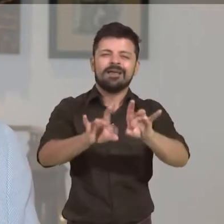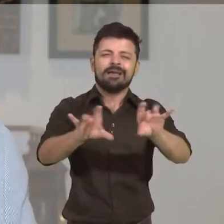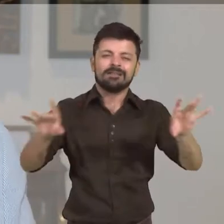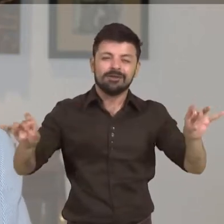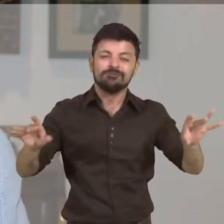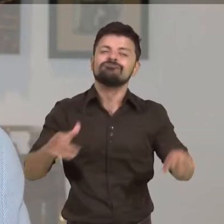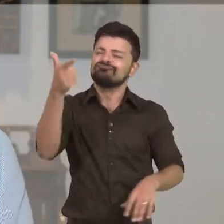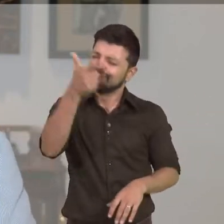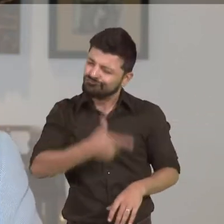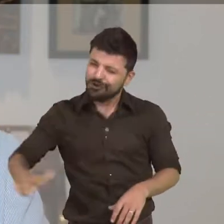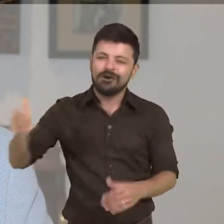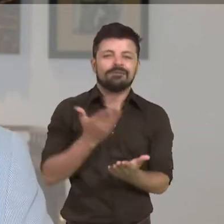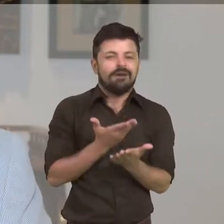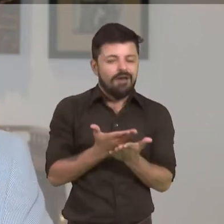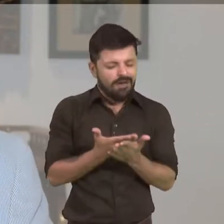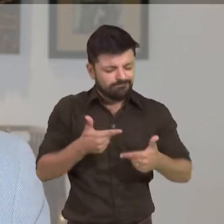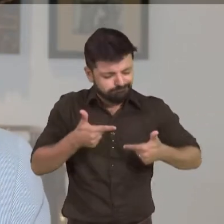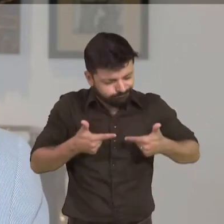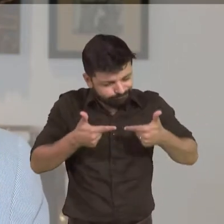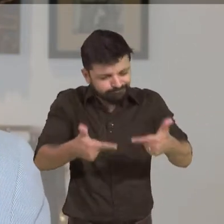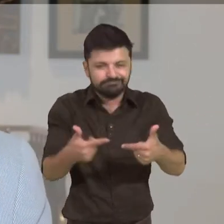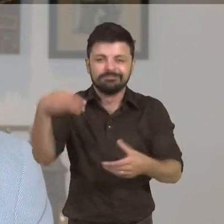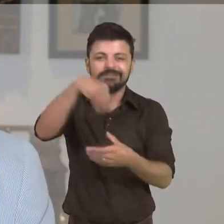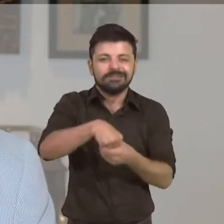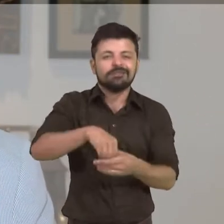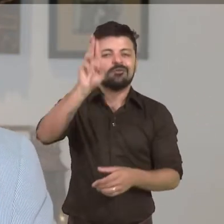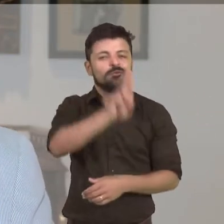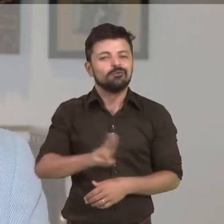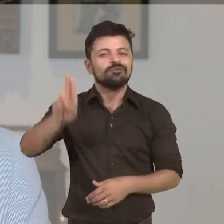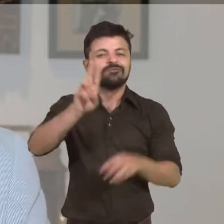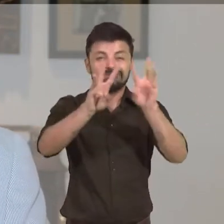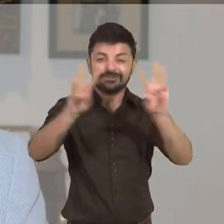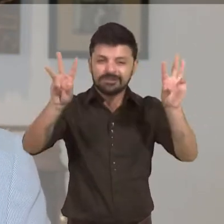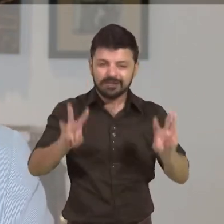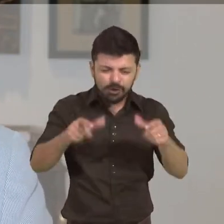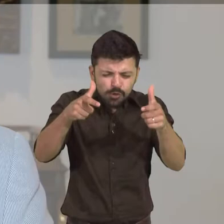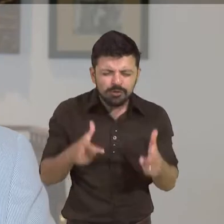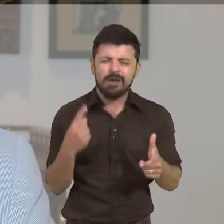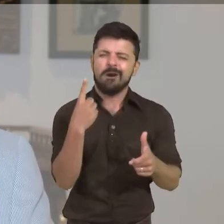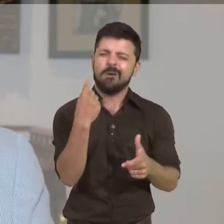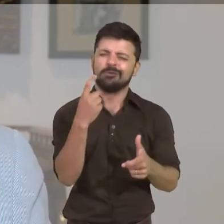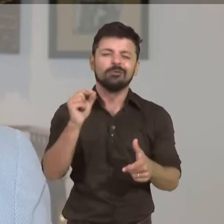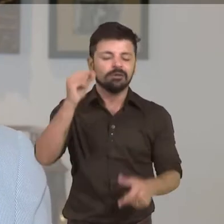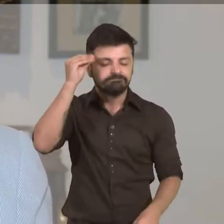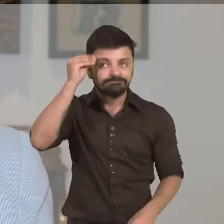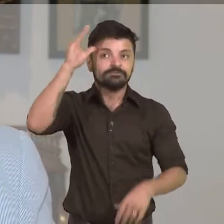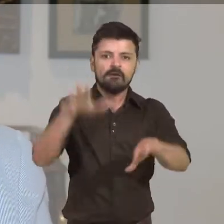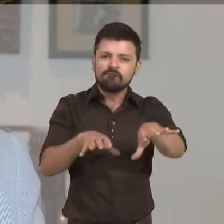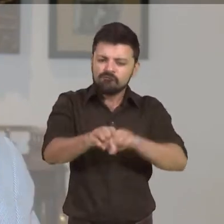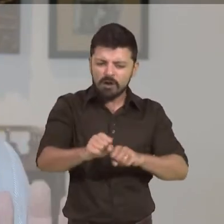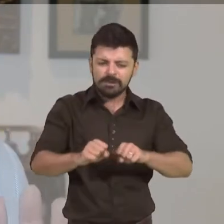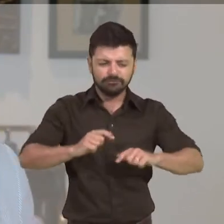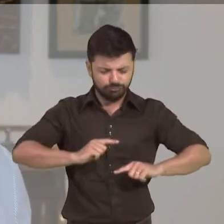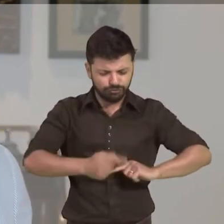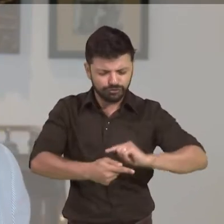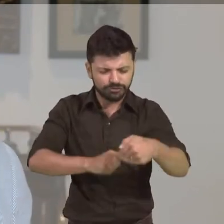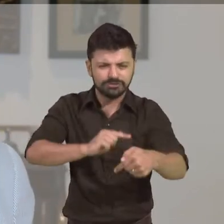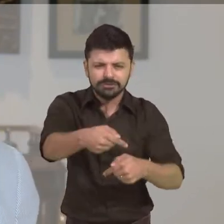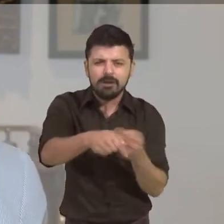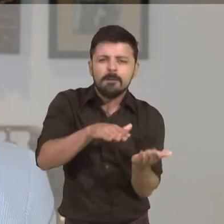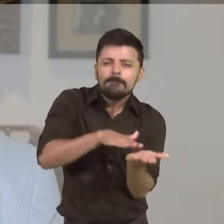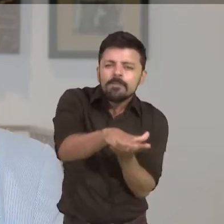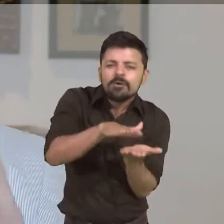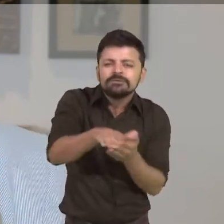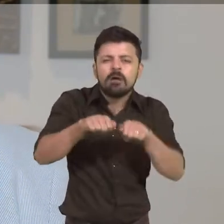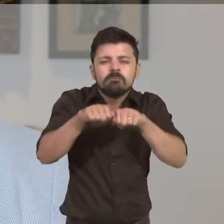-vindas a cada um e a cada uma nessa retomada das atividades letivas da nossa Universidade, nesse lugar que é único, seja na formação de